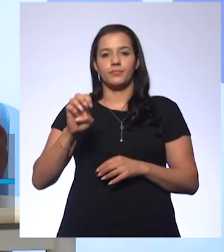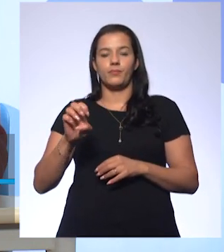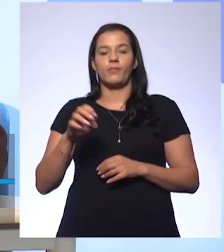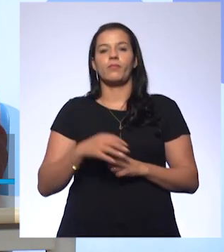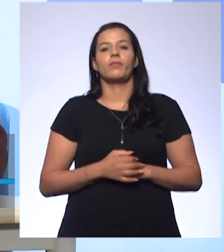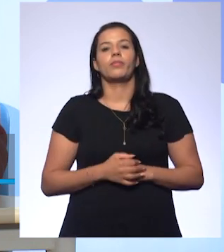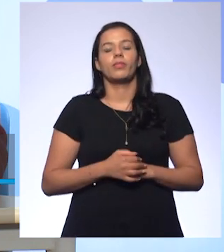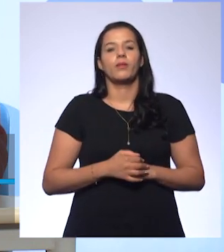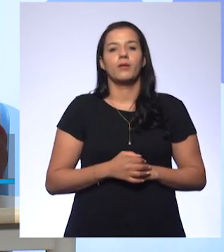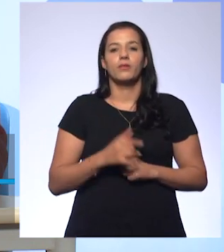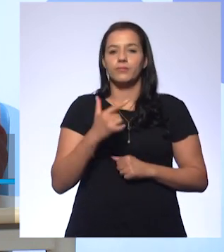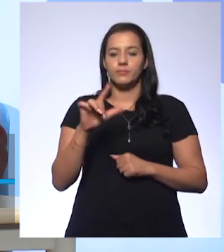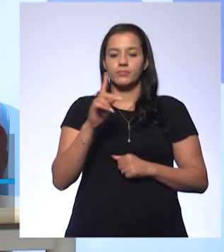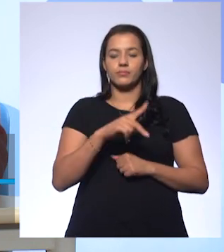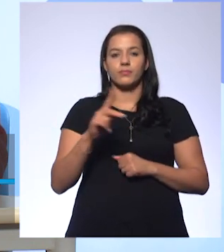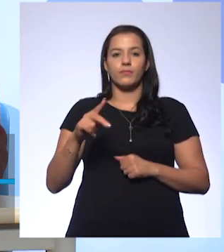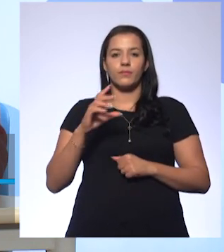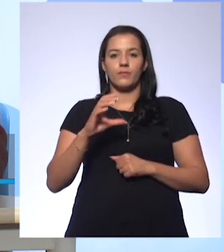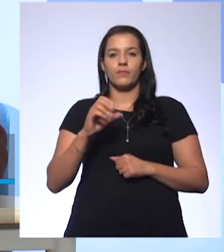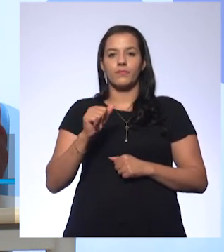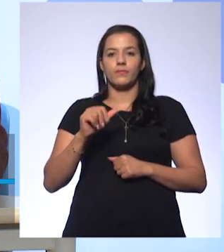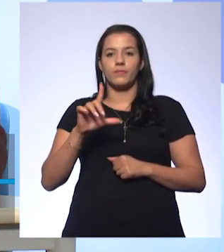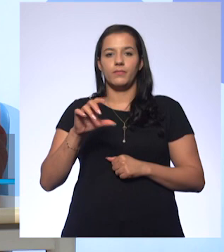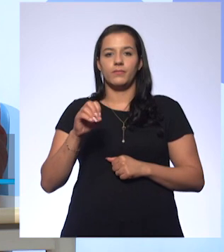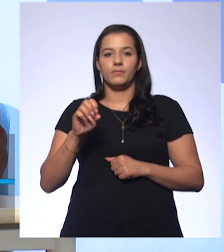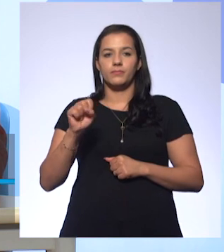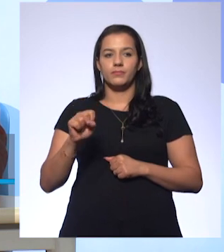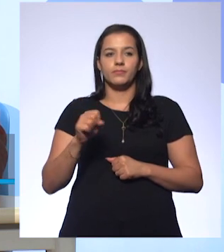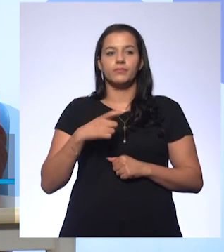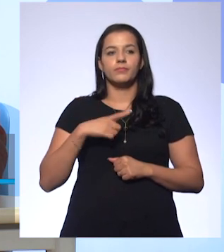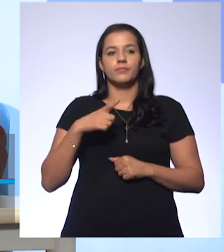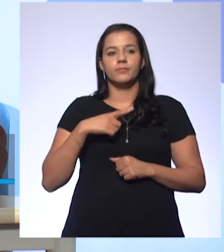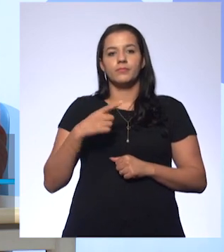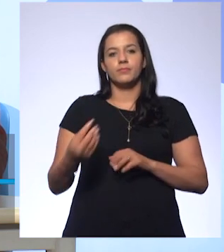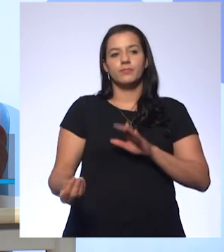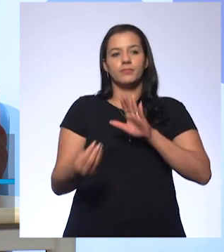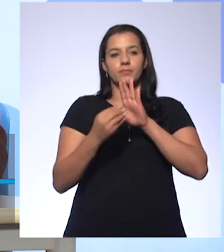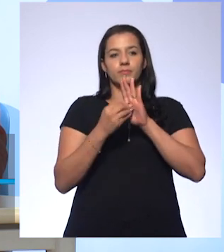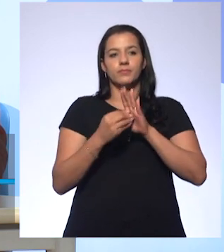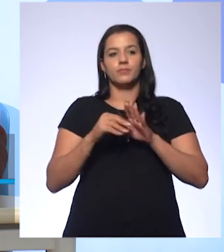Professor Carlos, quando o valor é quebrado, eles fornecem o valor do logaritmo.